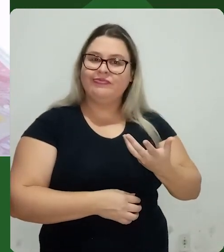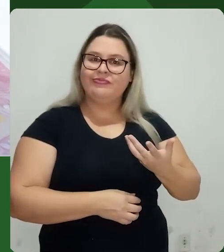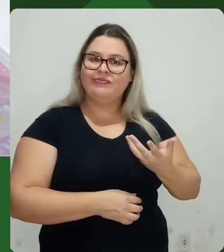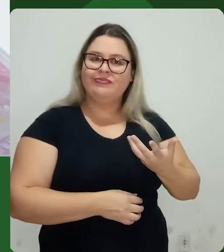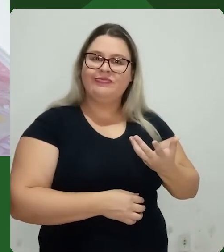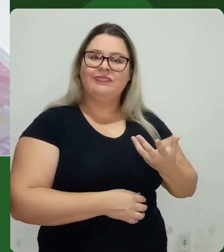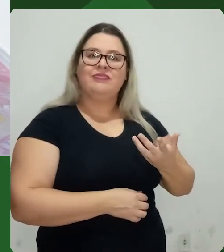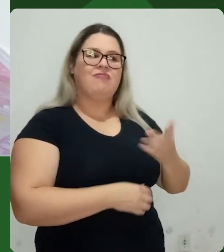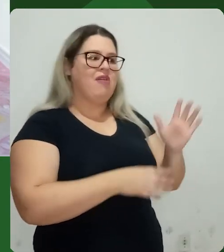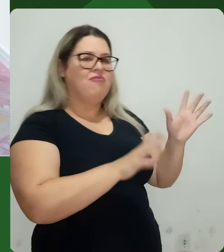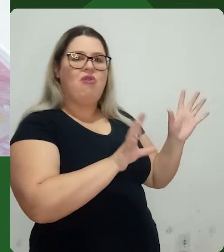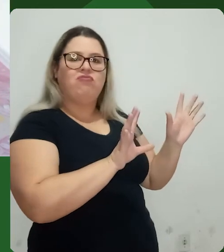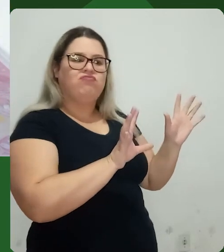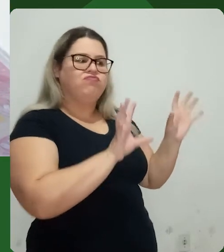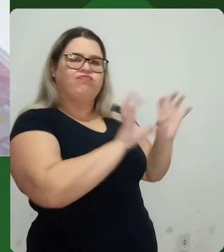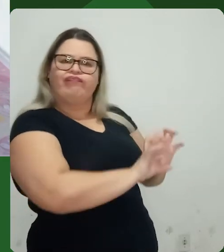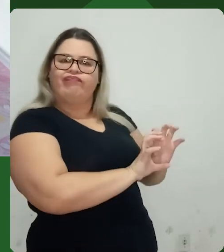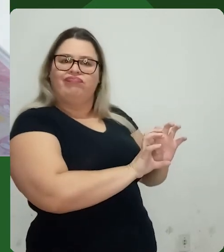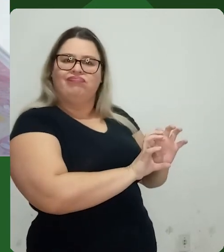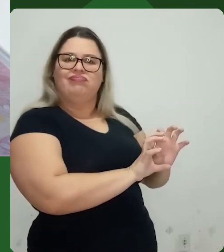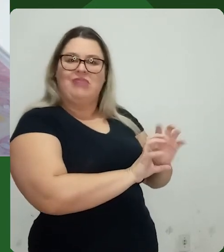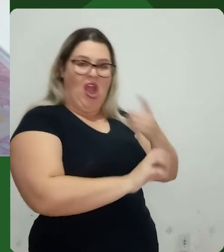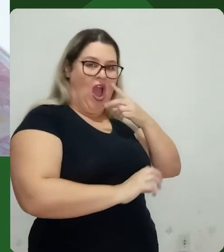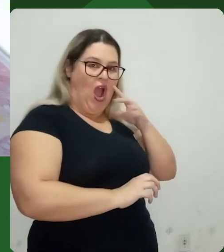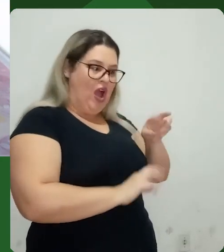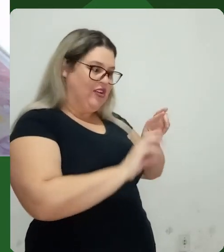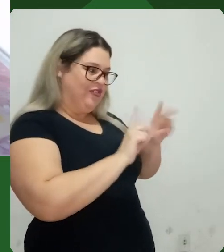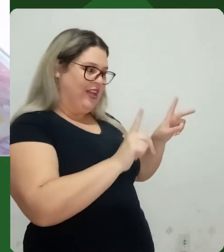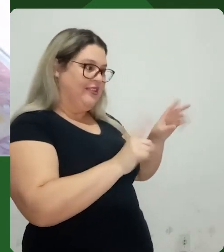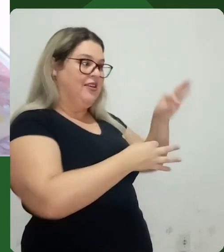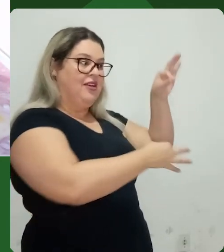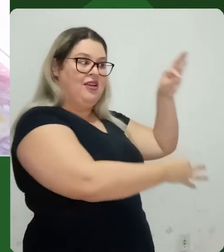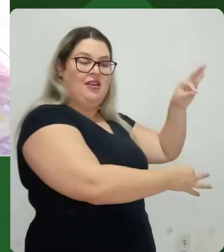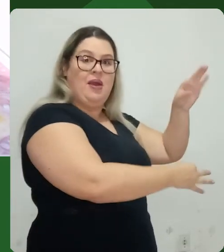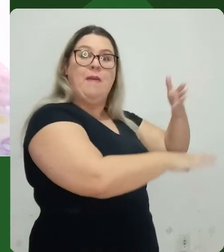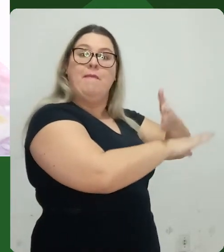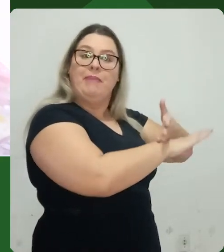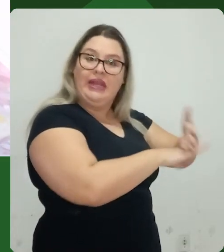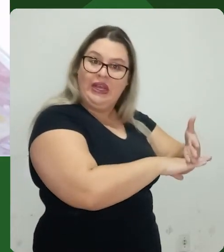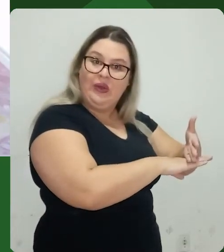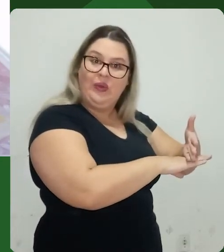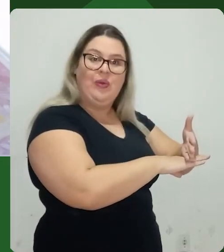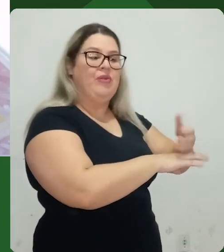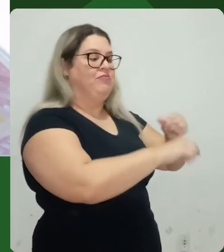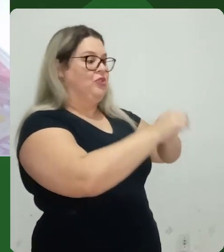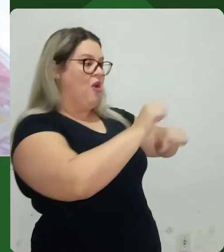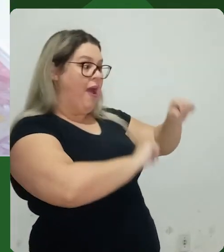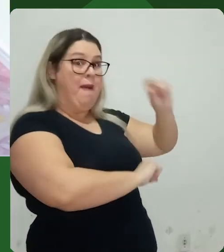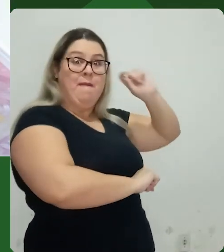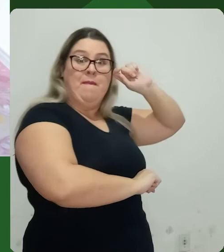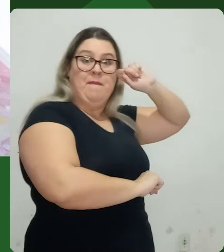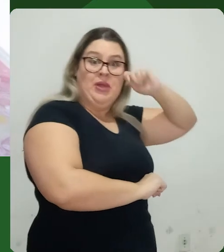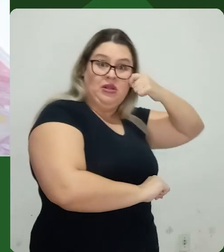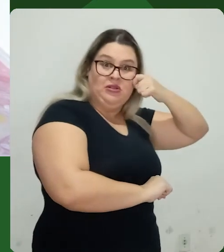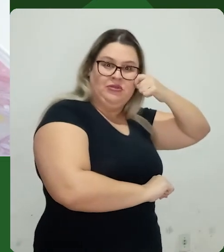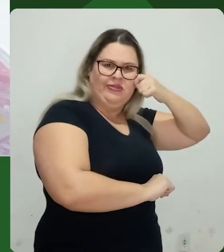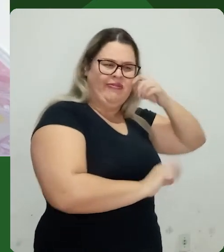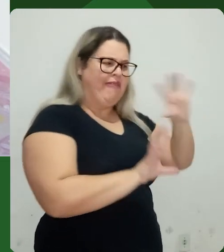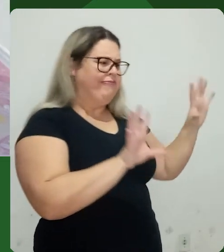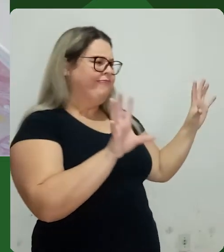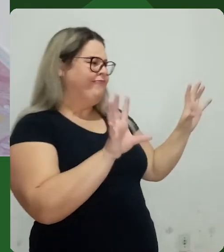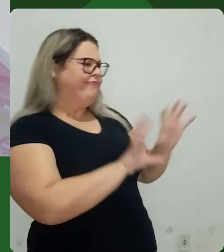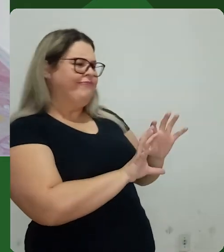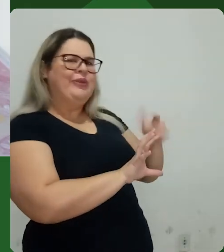contrário, ele é todo preto com a ideia de conseguir bloquear a luz pra você ver é isso que apareceu ali atrás. E olha que